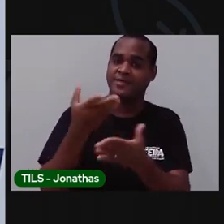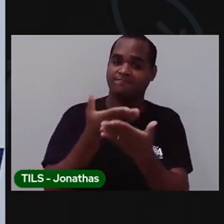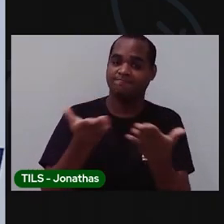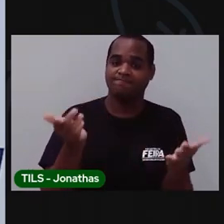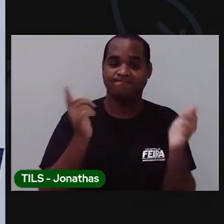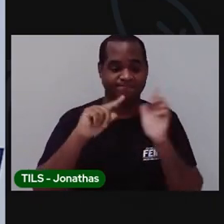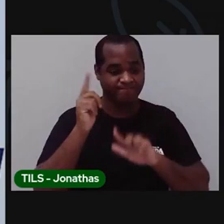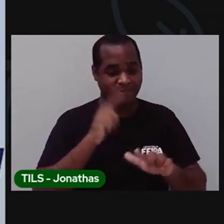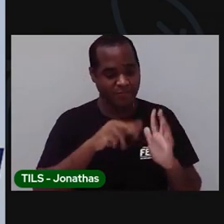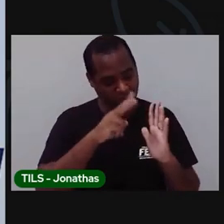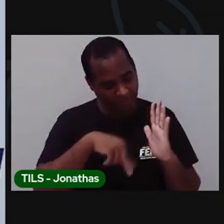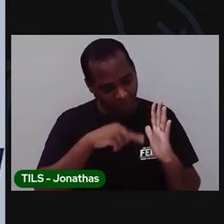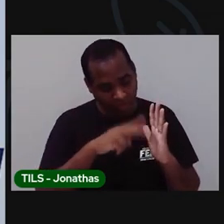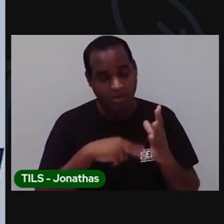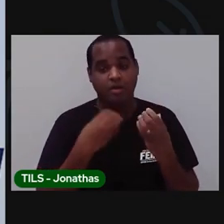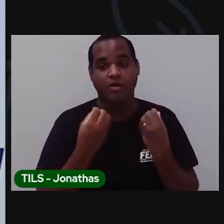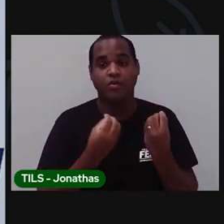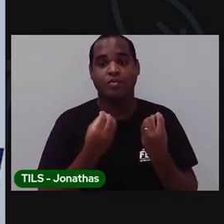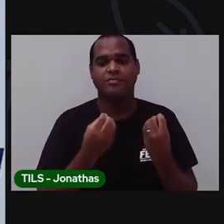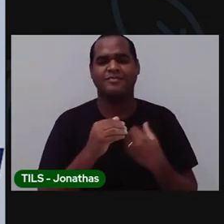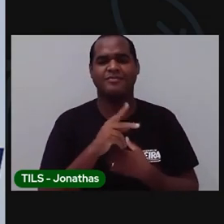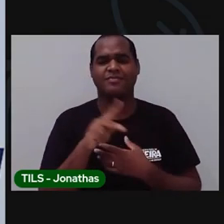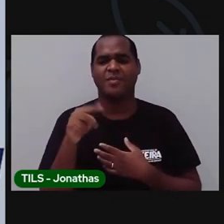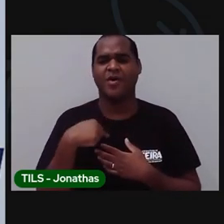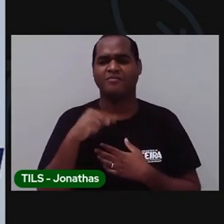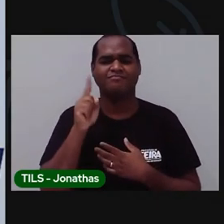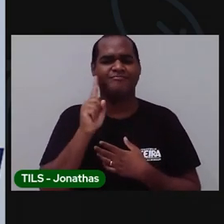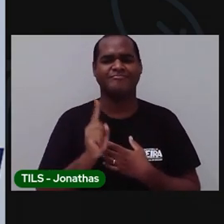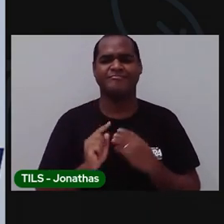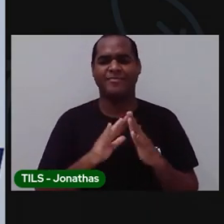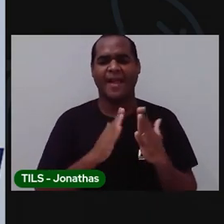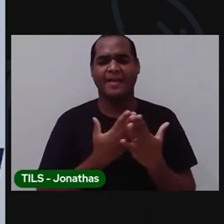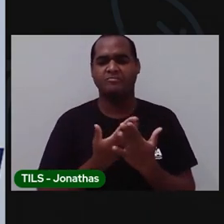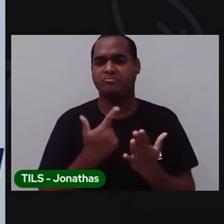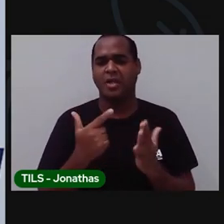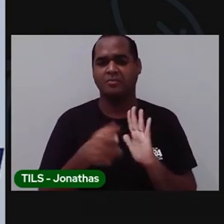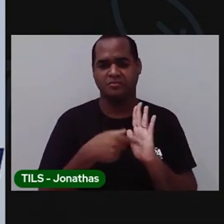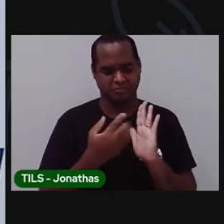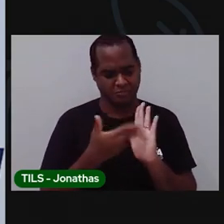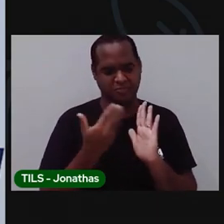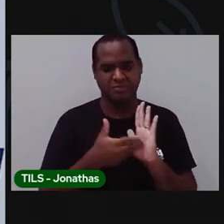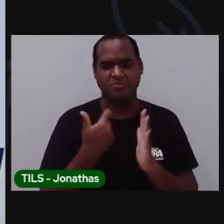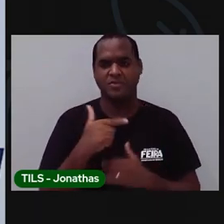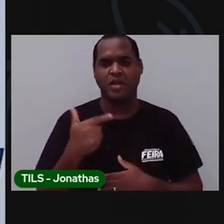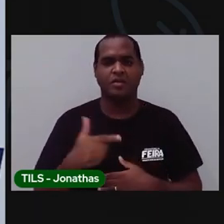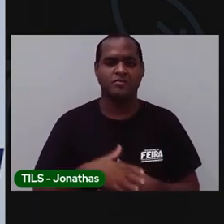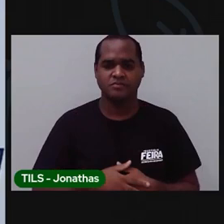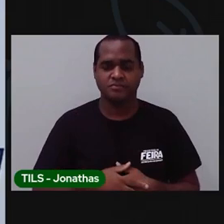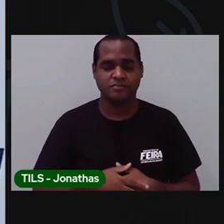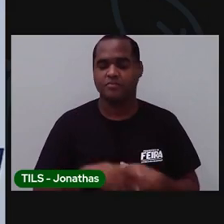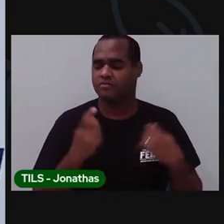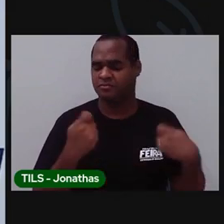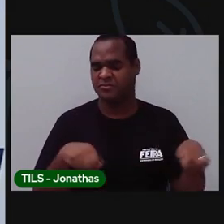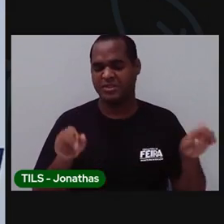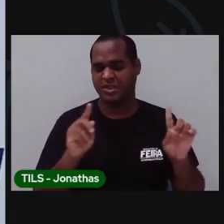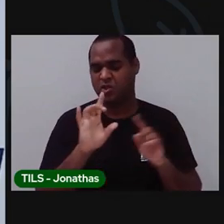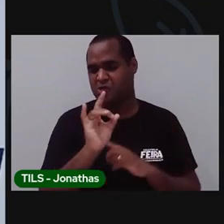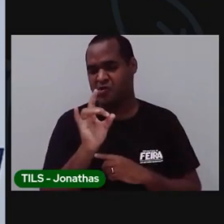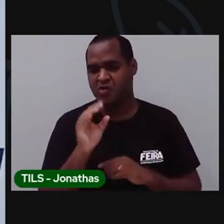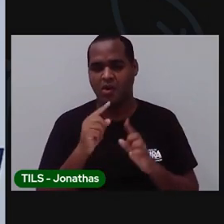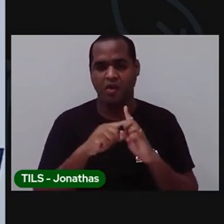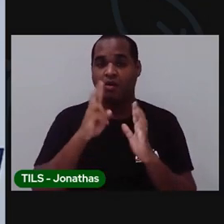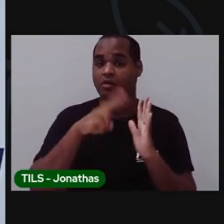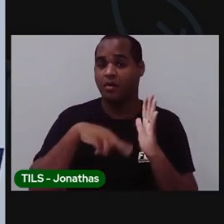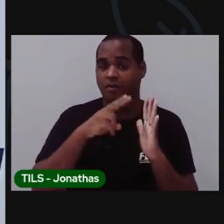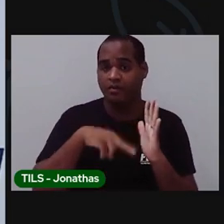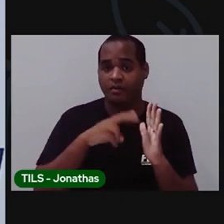conseguiram ler. Prova. Mas na minha casa não tem livro. Você não precisa apenas assim. Ler